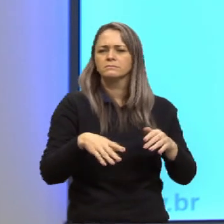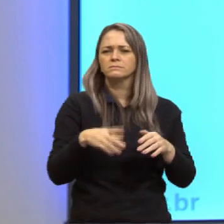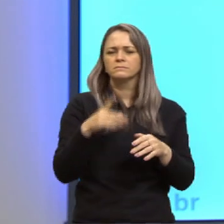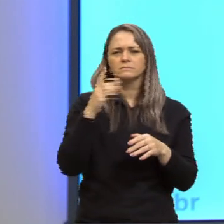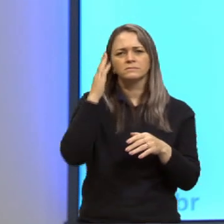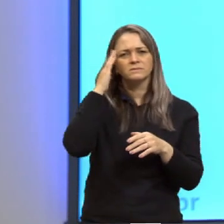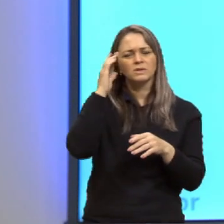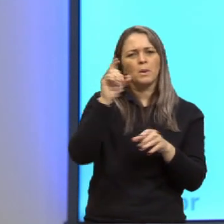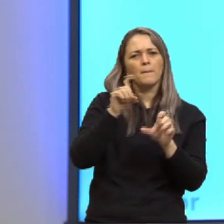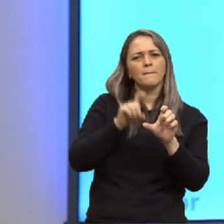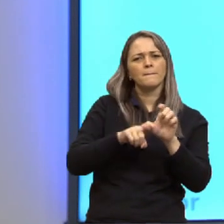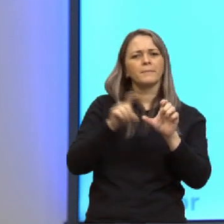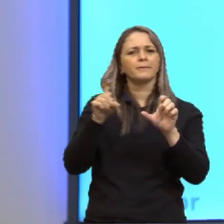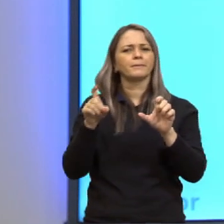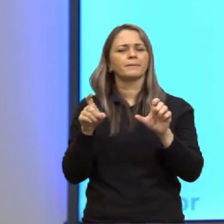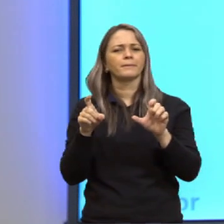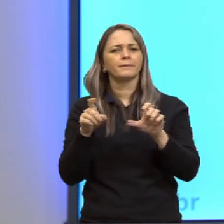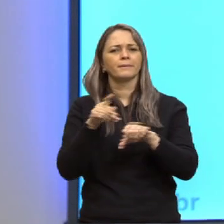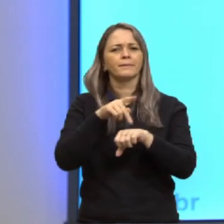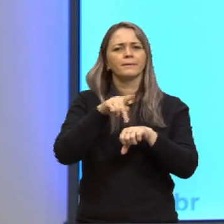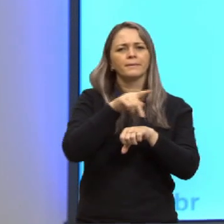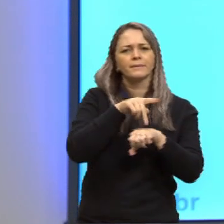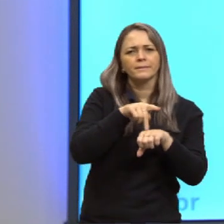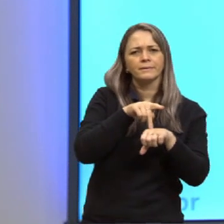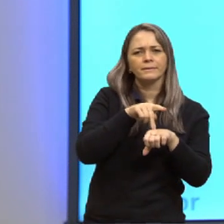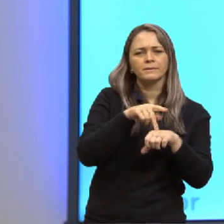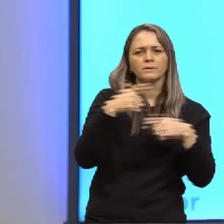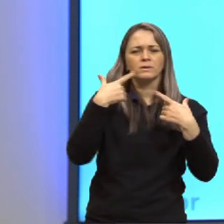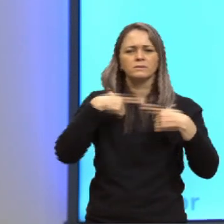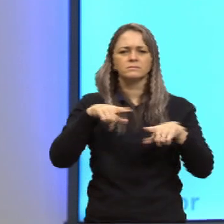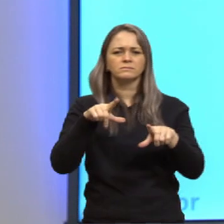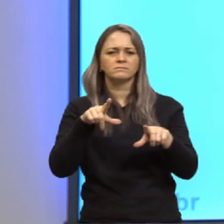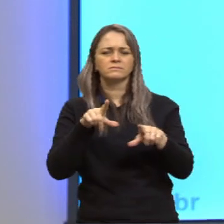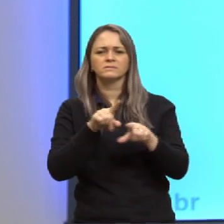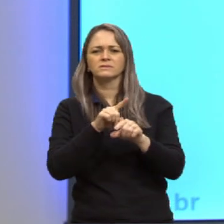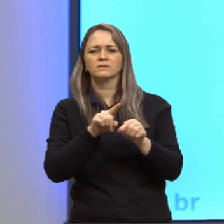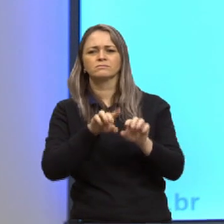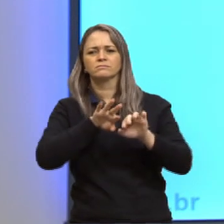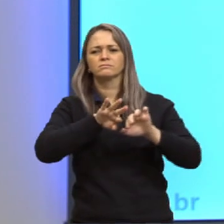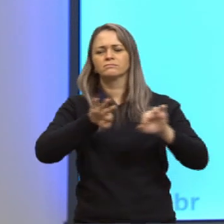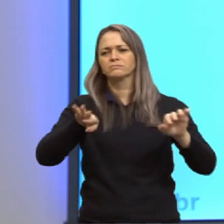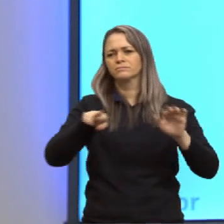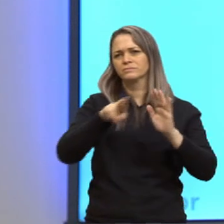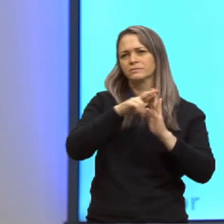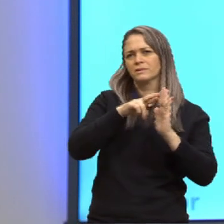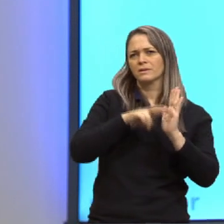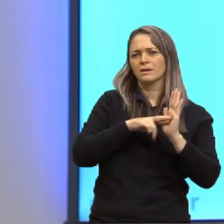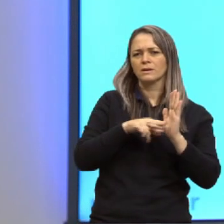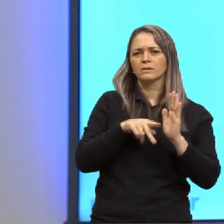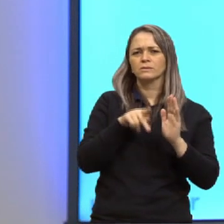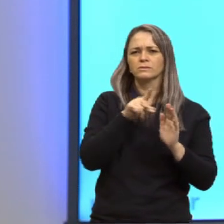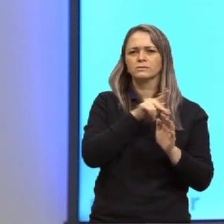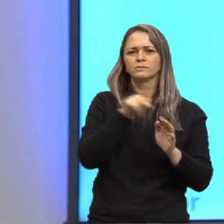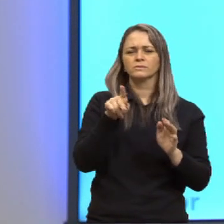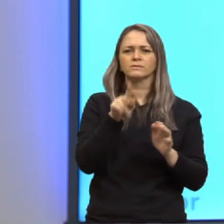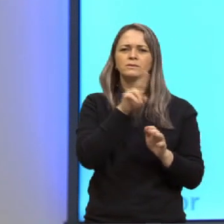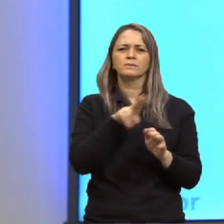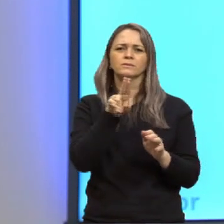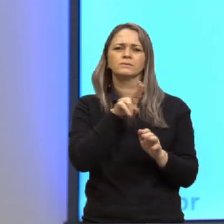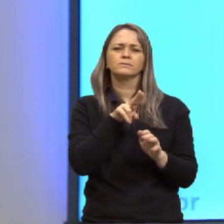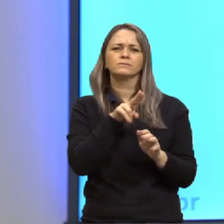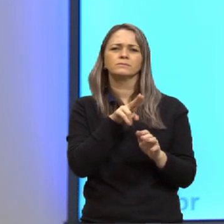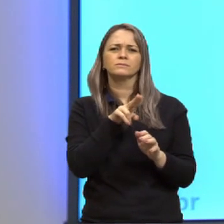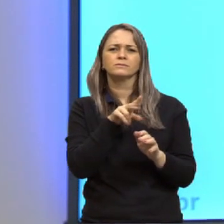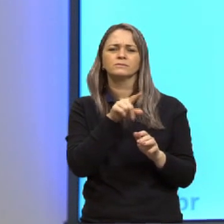já que as línguas não são mecanismos desregrados dos povos que as utilizam nesse cenário são